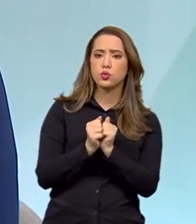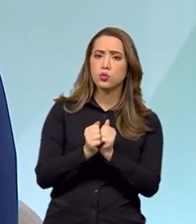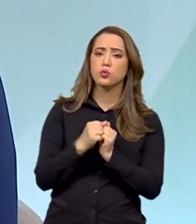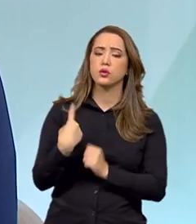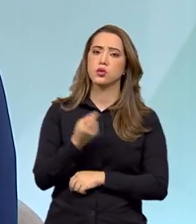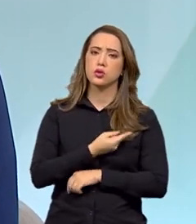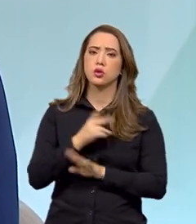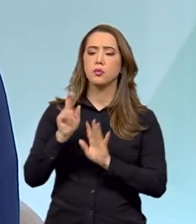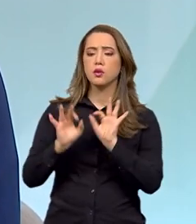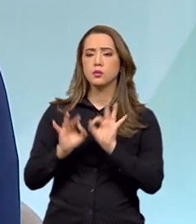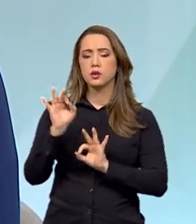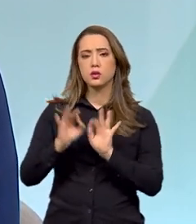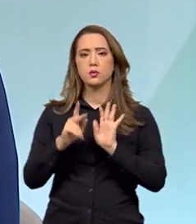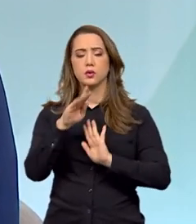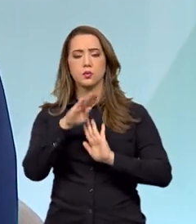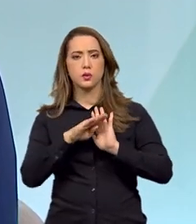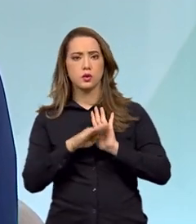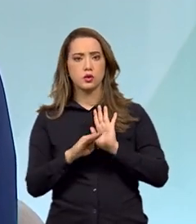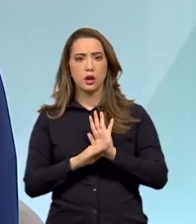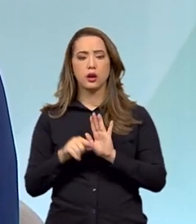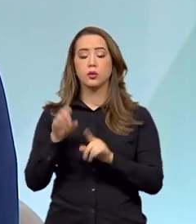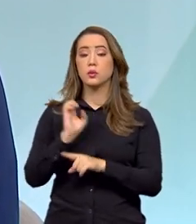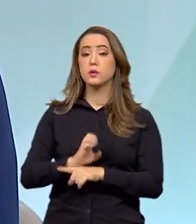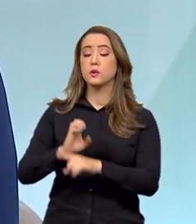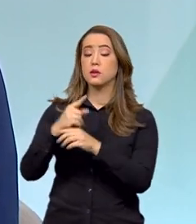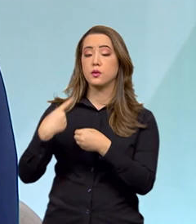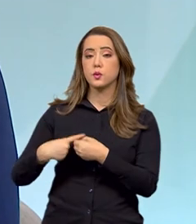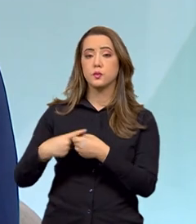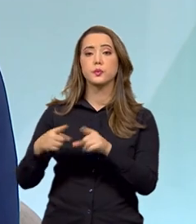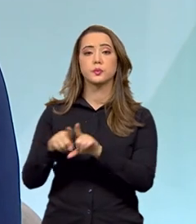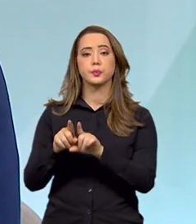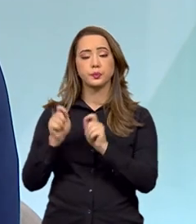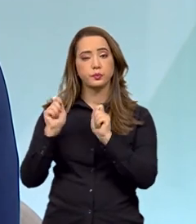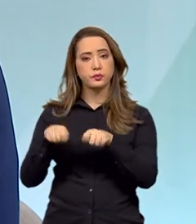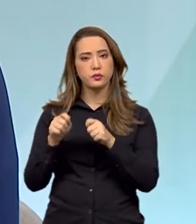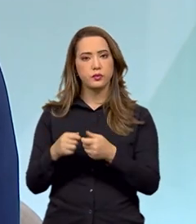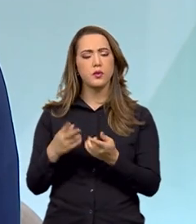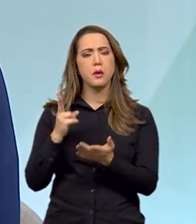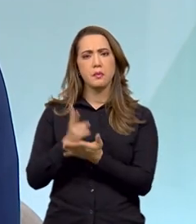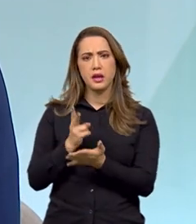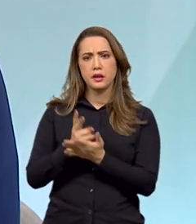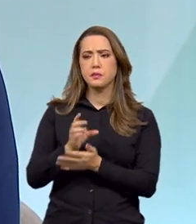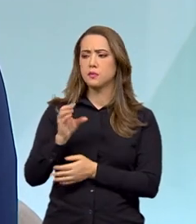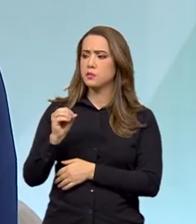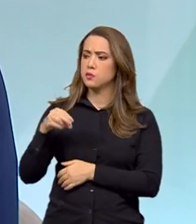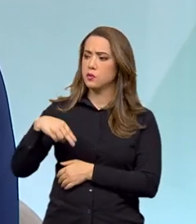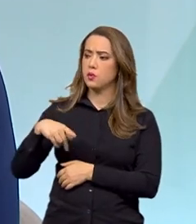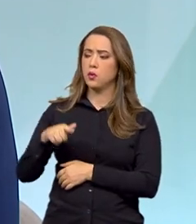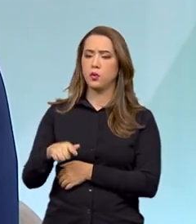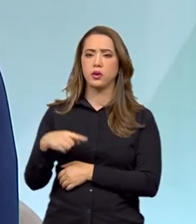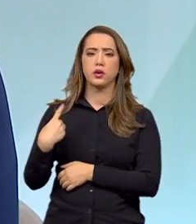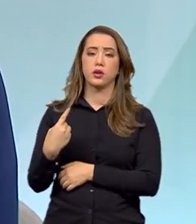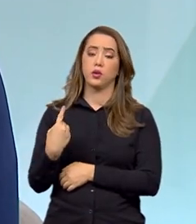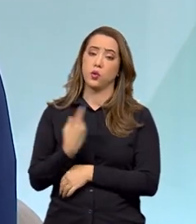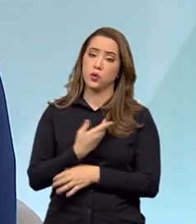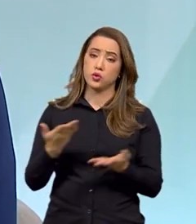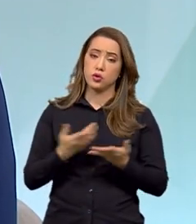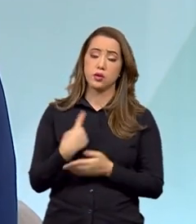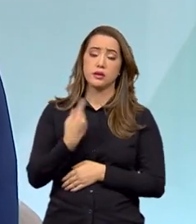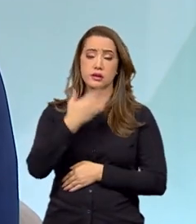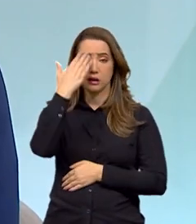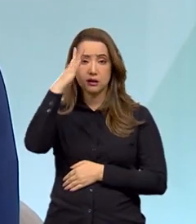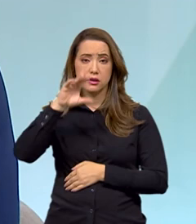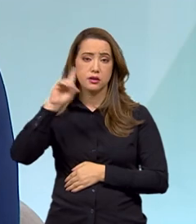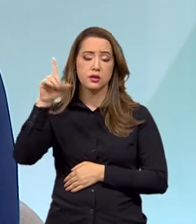os estados vão poder fazer adesão, os municípios, mesmo organizações da sociedade civil, porque hoje, graças a Deus, nós temos um movimento da